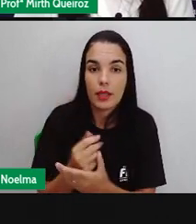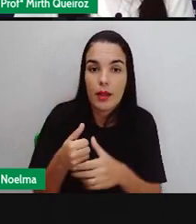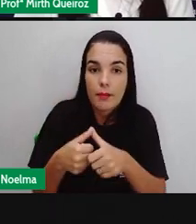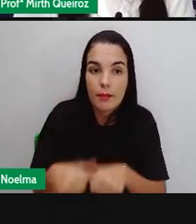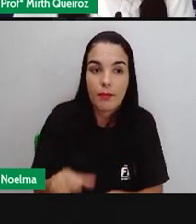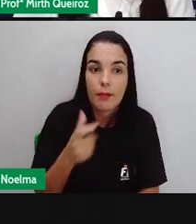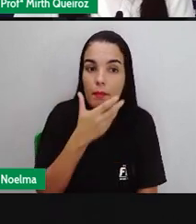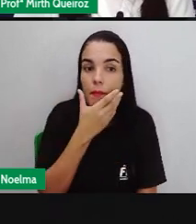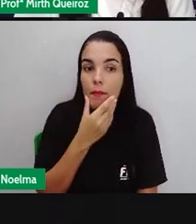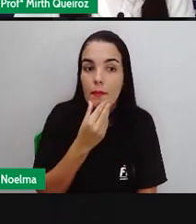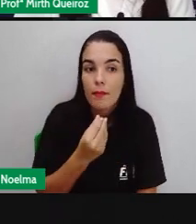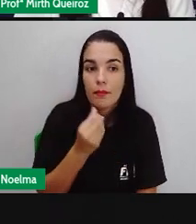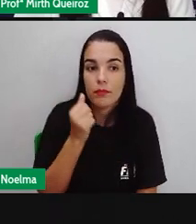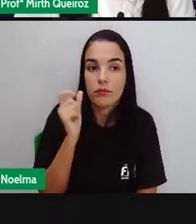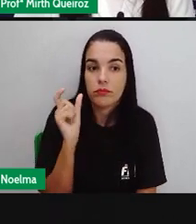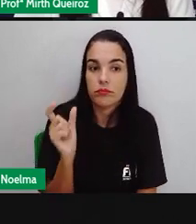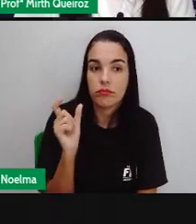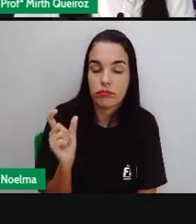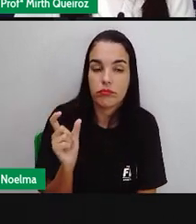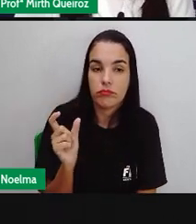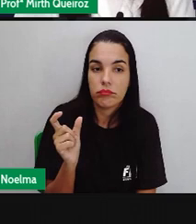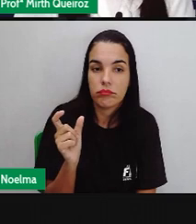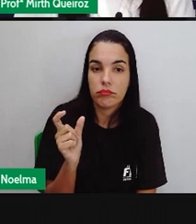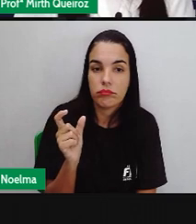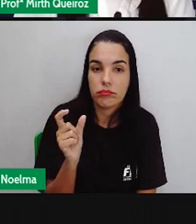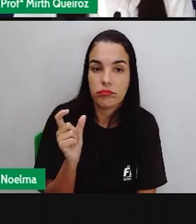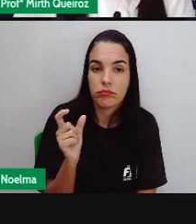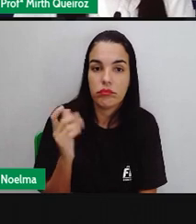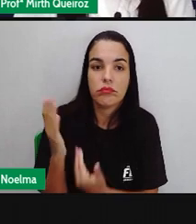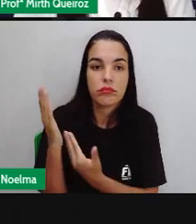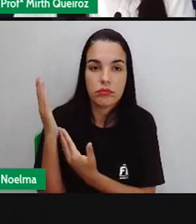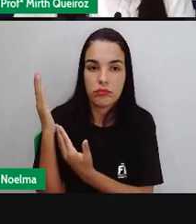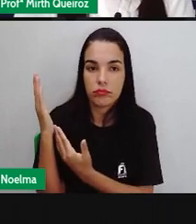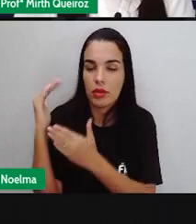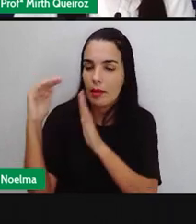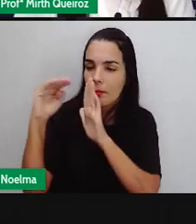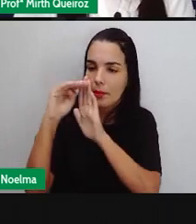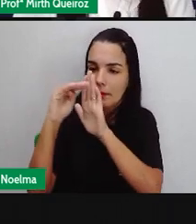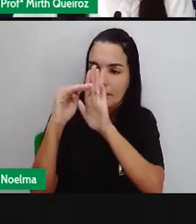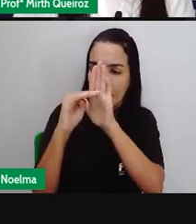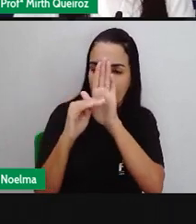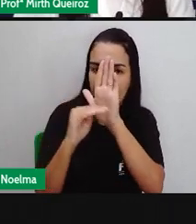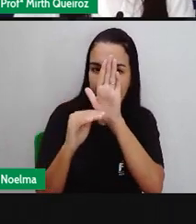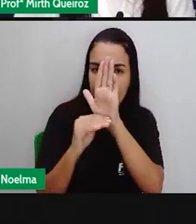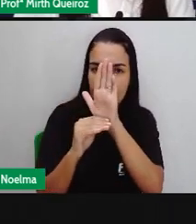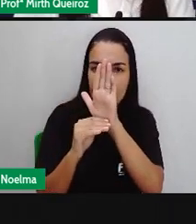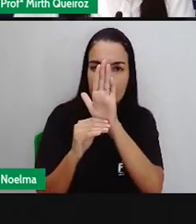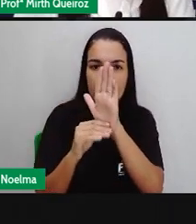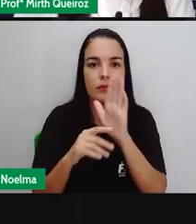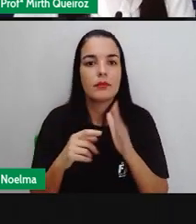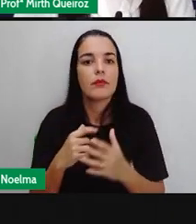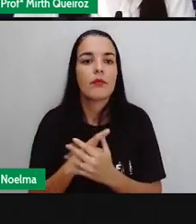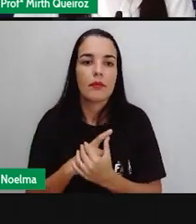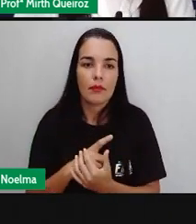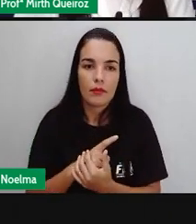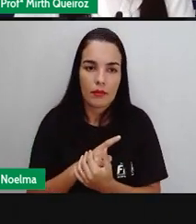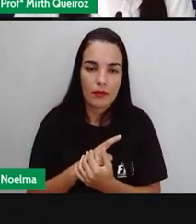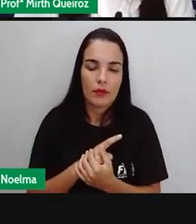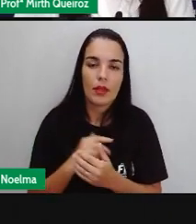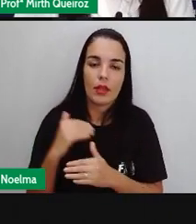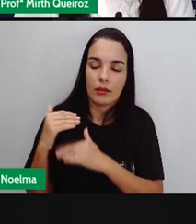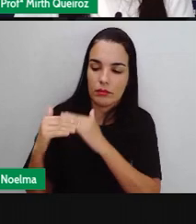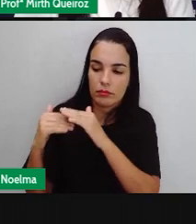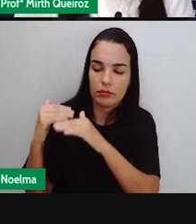elaborado. Na planilha em anexo está o relatório elaborado. Há vários relatórios nos